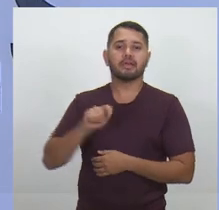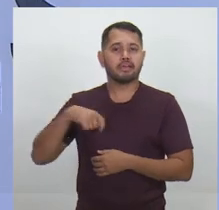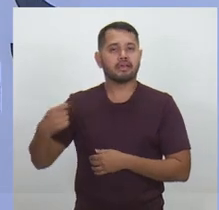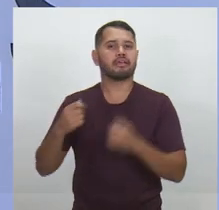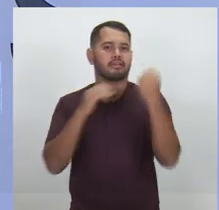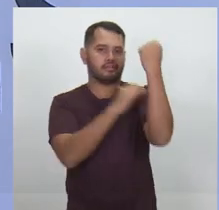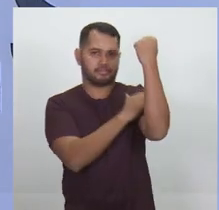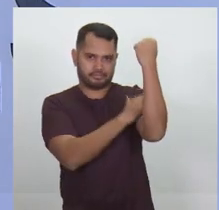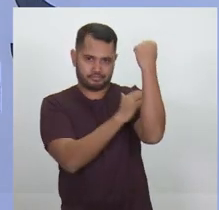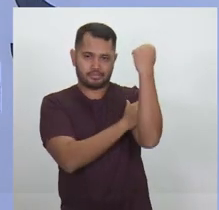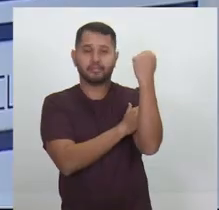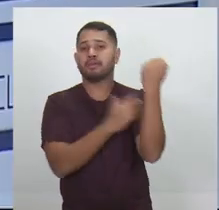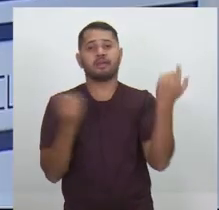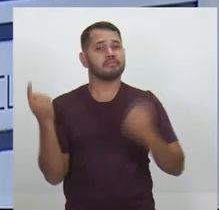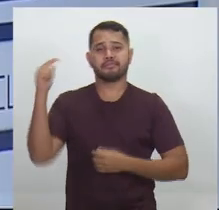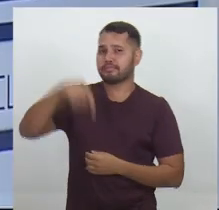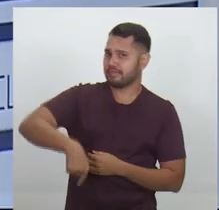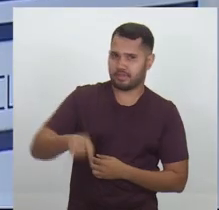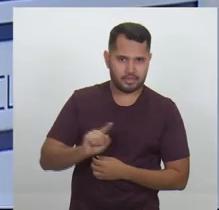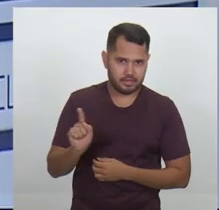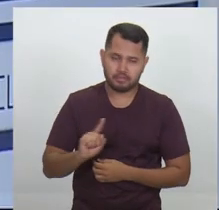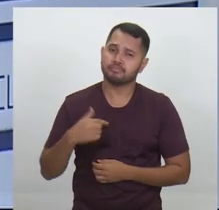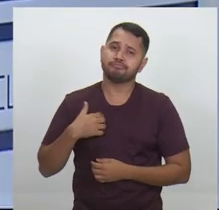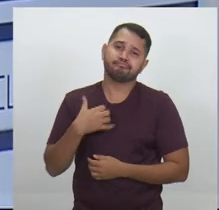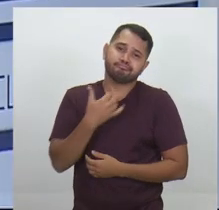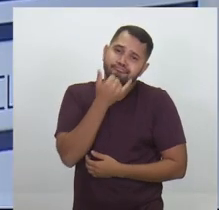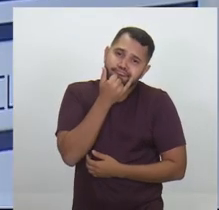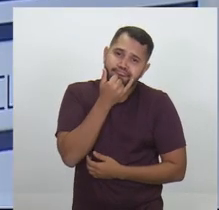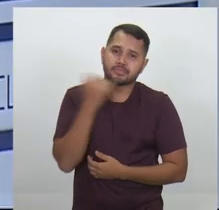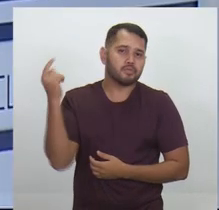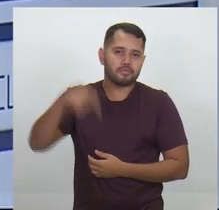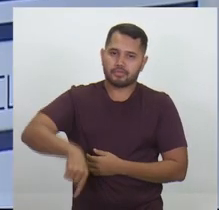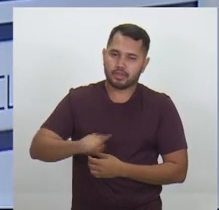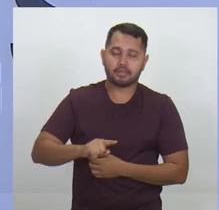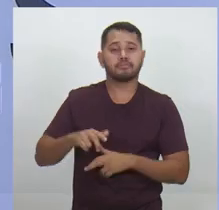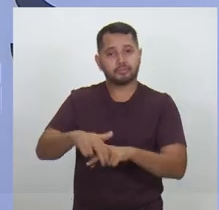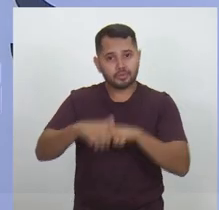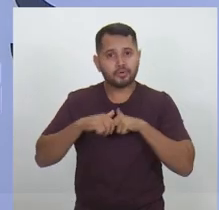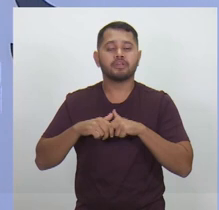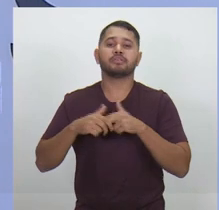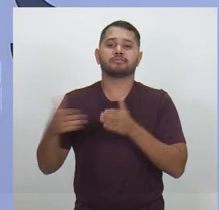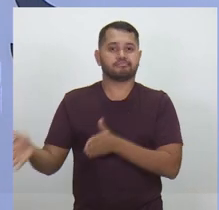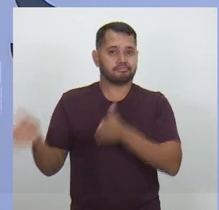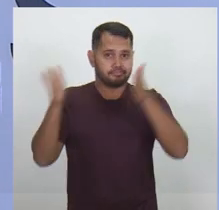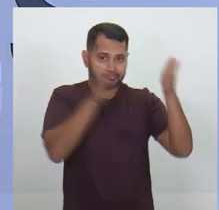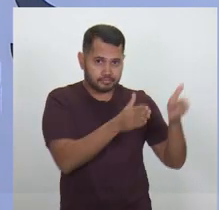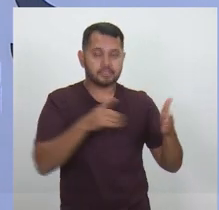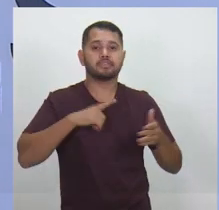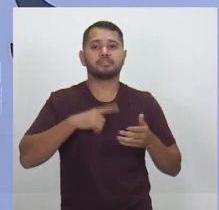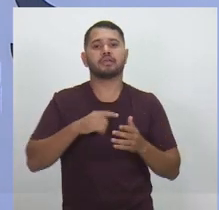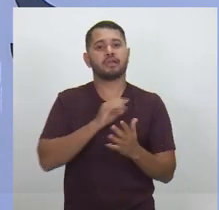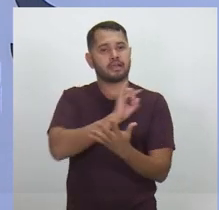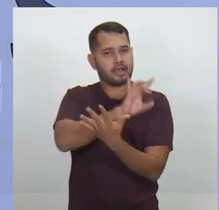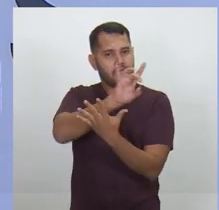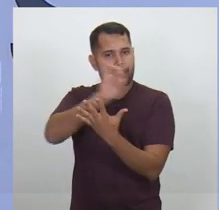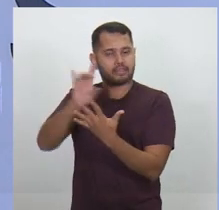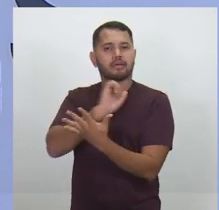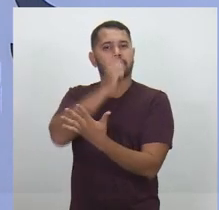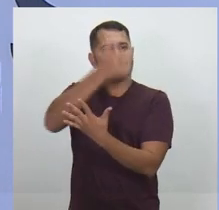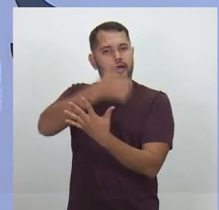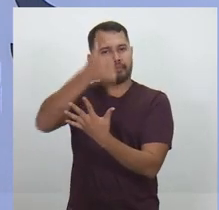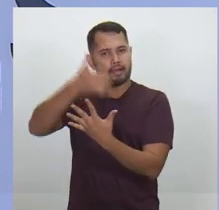candidato Amazonino Mendes, que acabou não vindo. Nós lamentamos essa ausência e, portanto, nós vamos passar agora para as considerações finais.